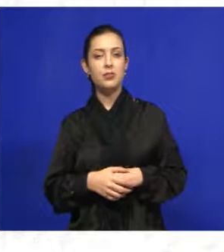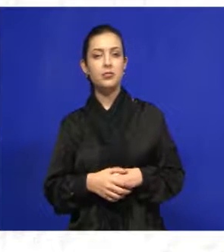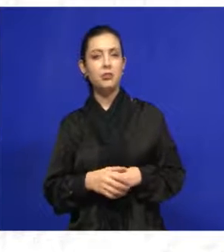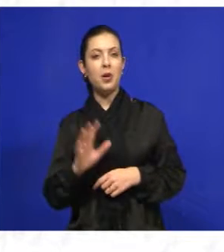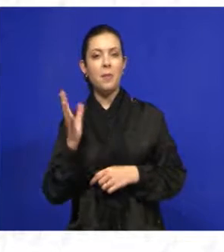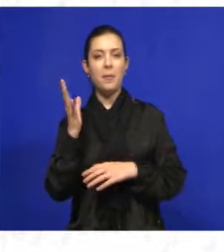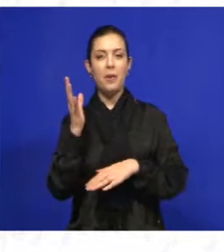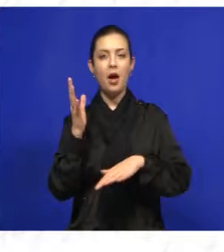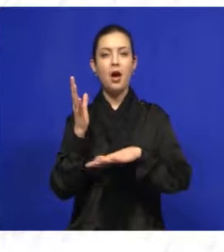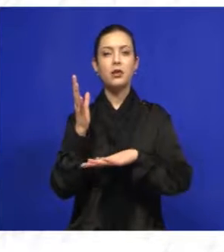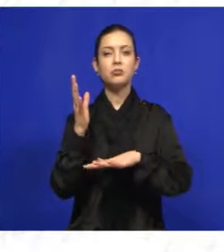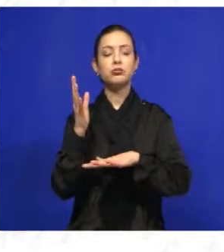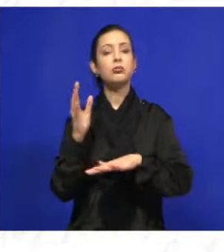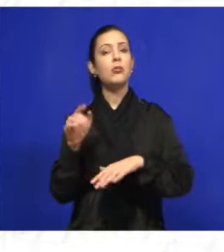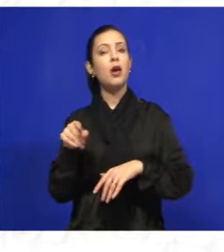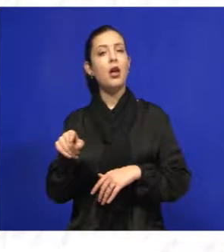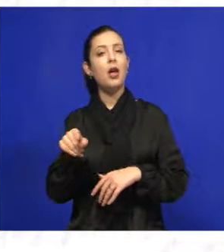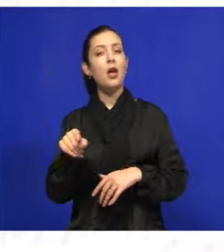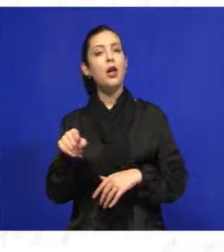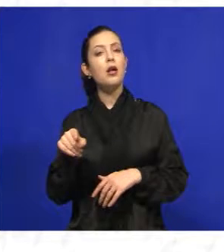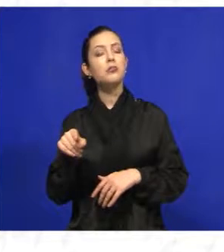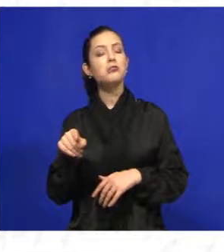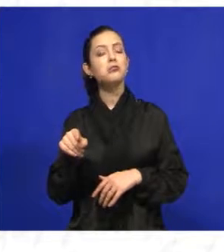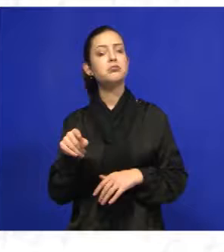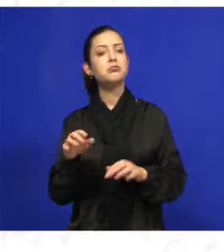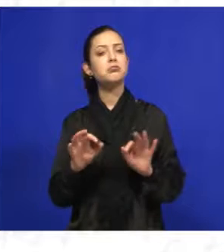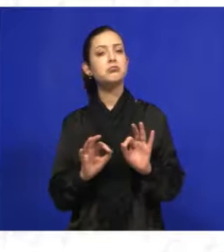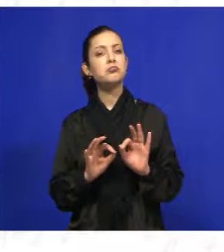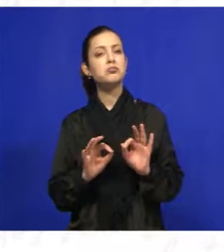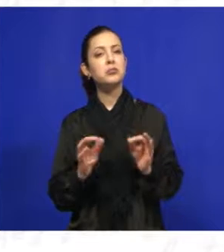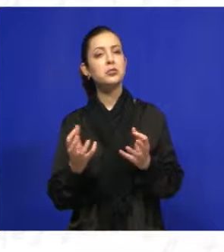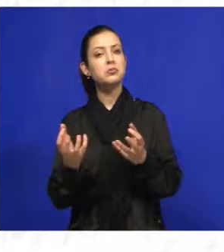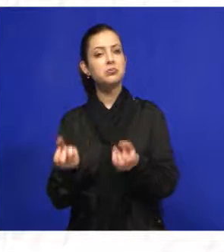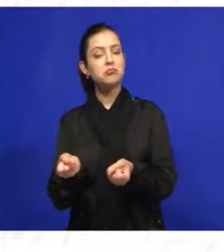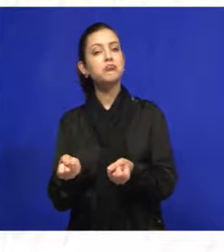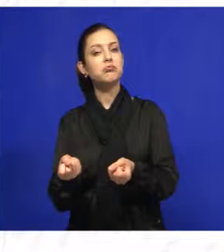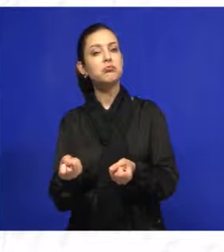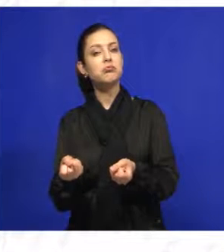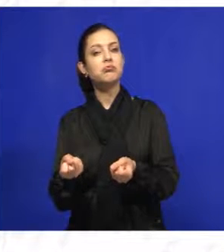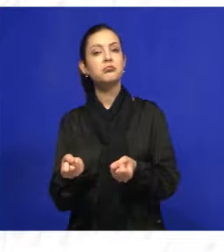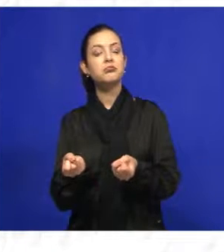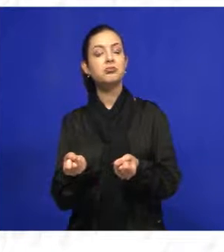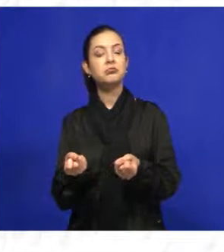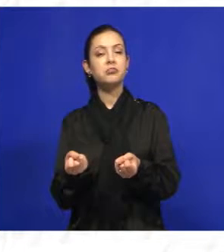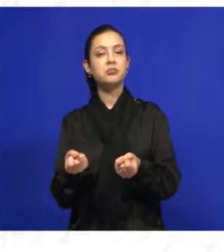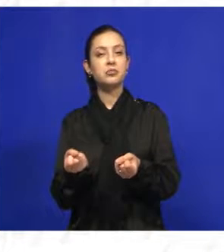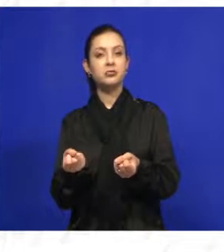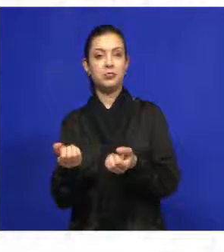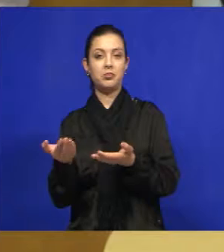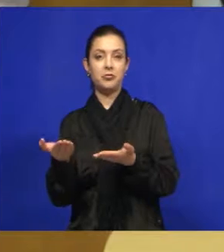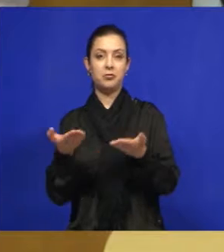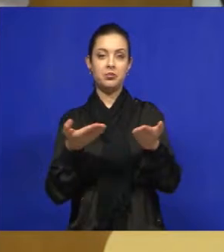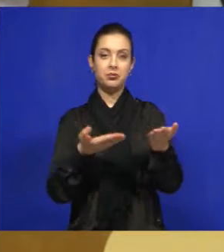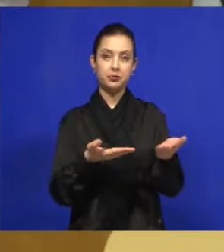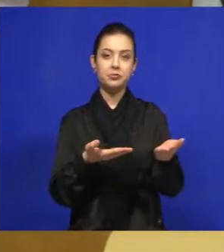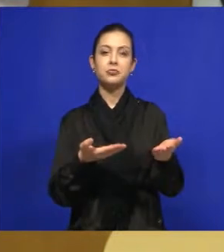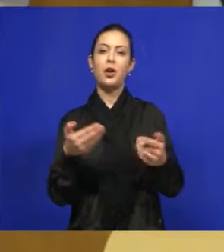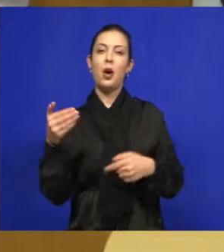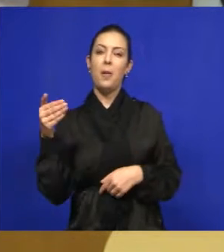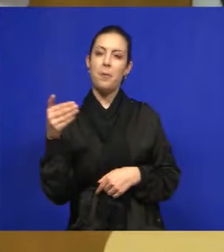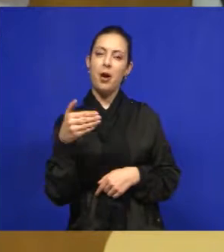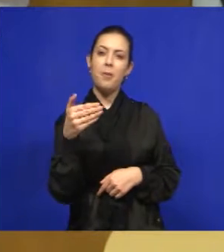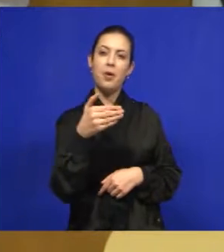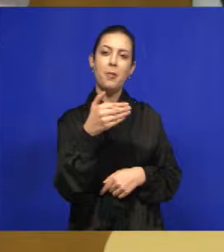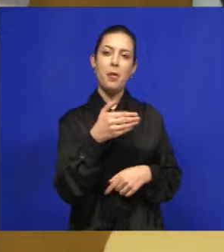nossos bairros, o Marcos, de forma muito atenciosa, ele tem ido